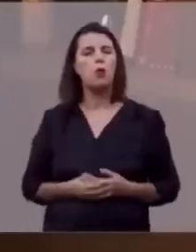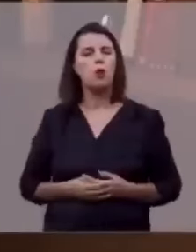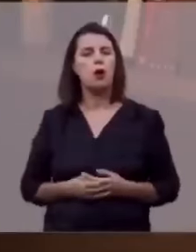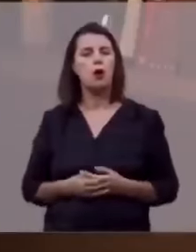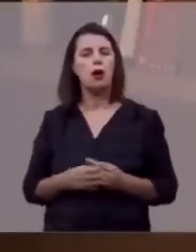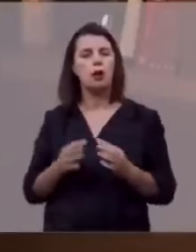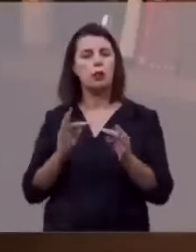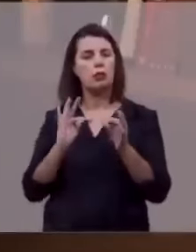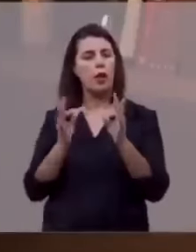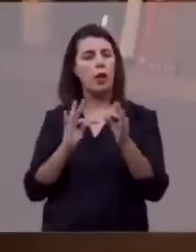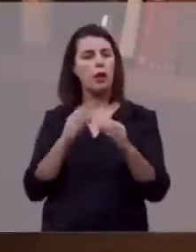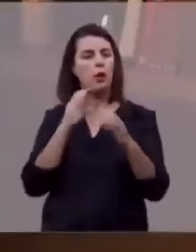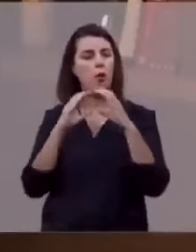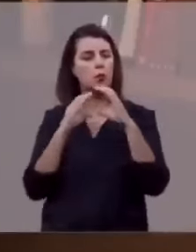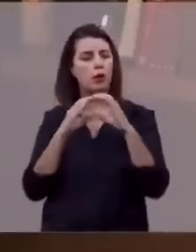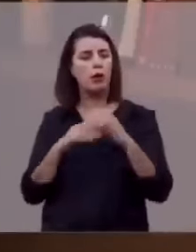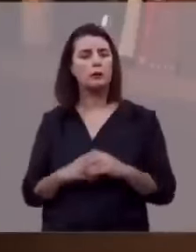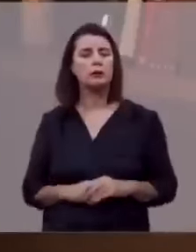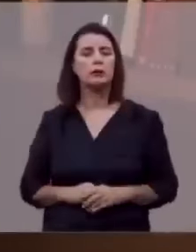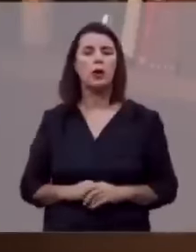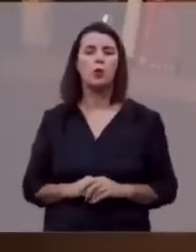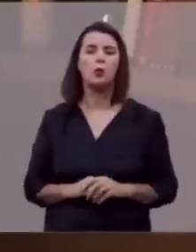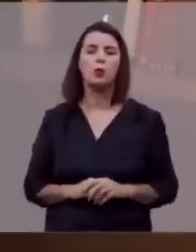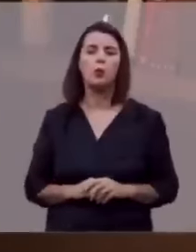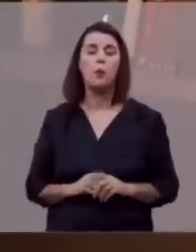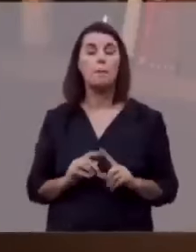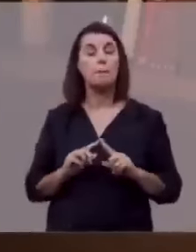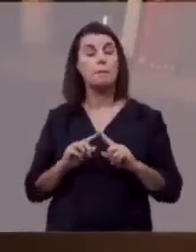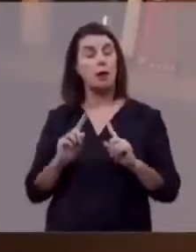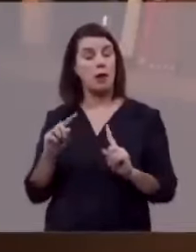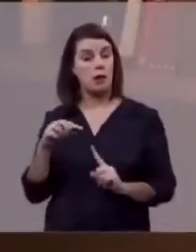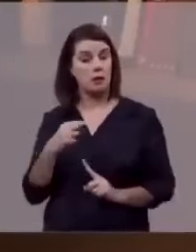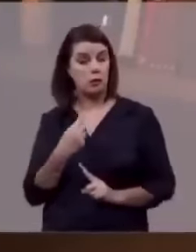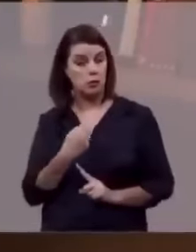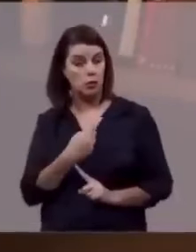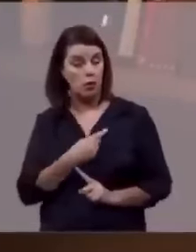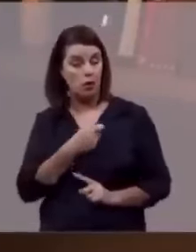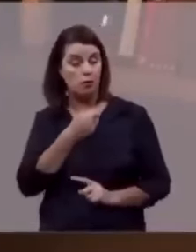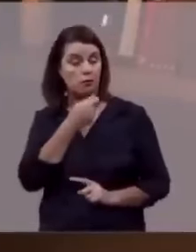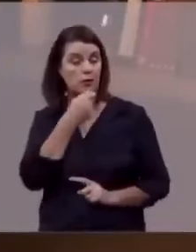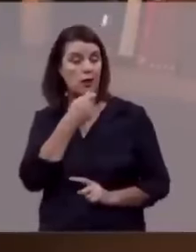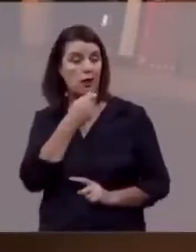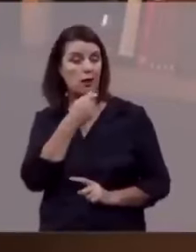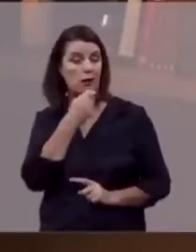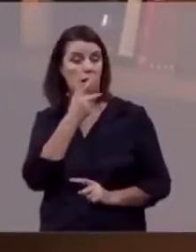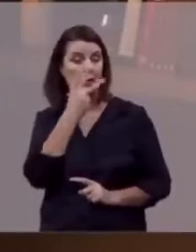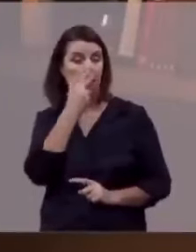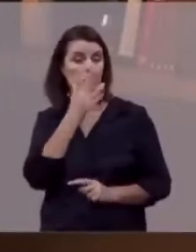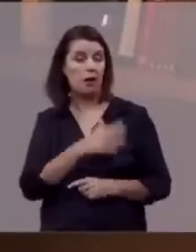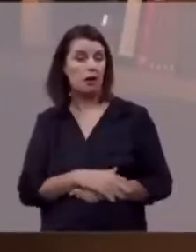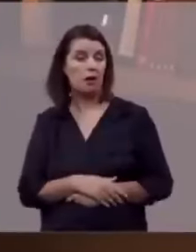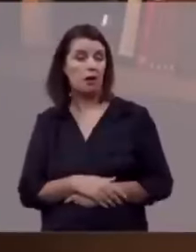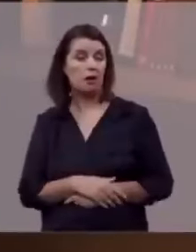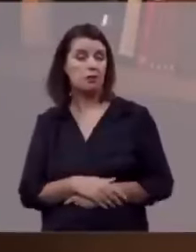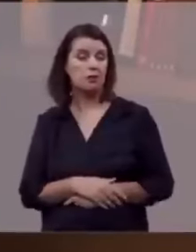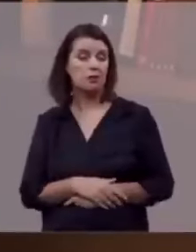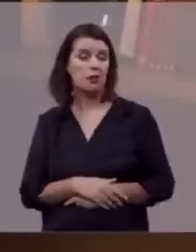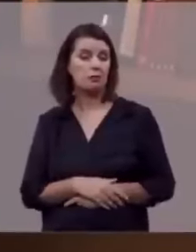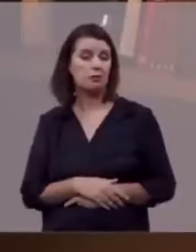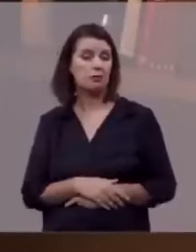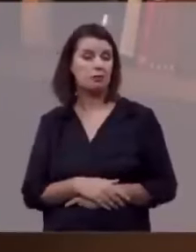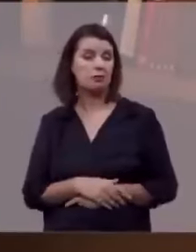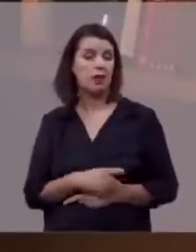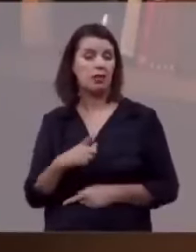técnicas de comunicação, mas nós estamos ainda mergulhados num pântano